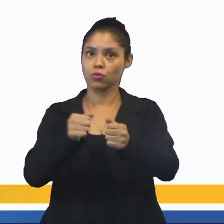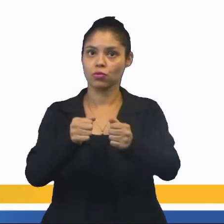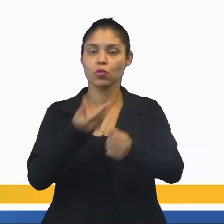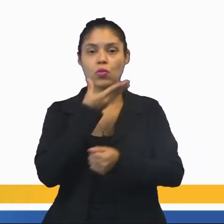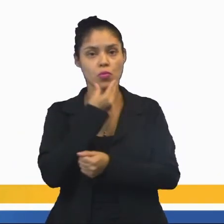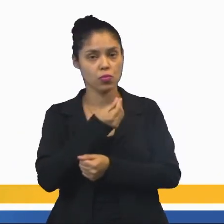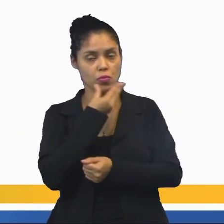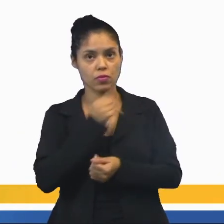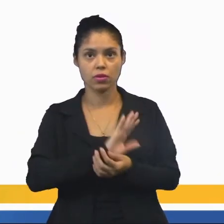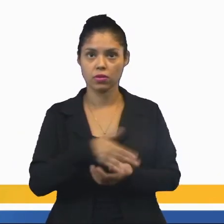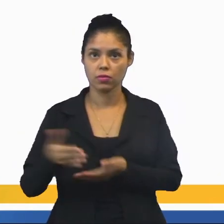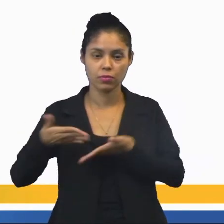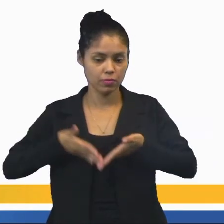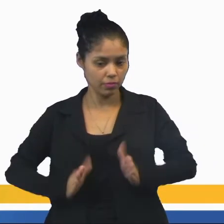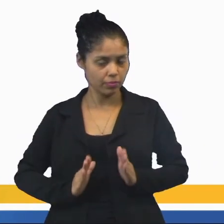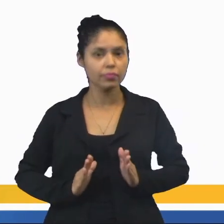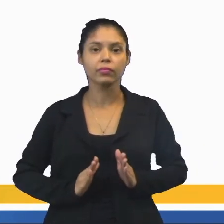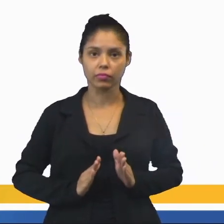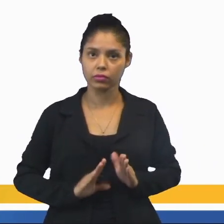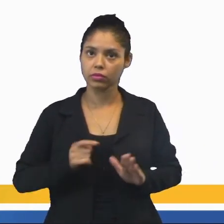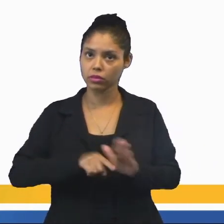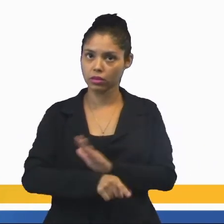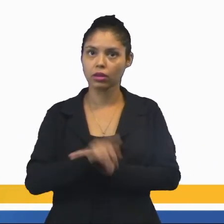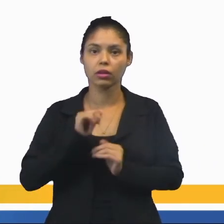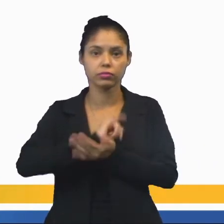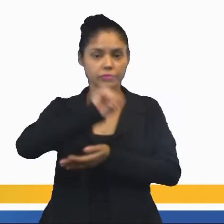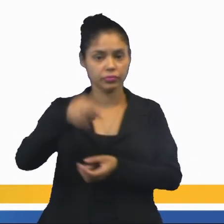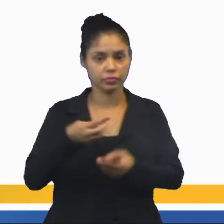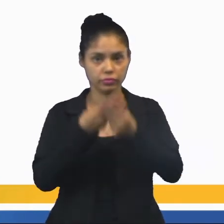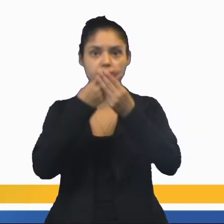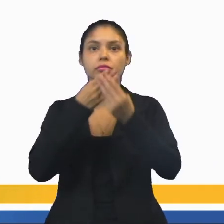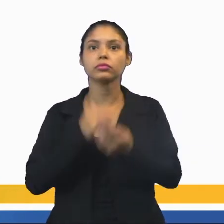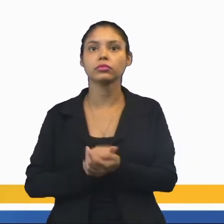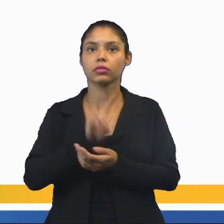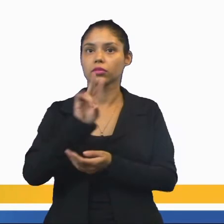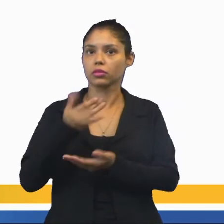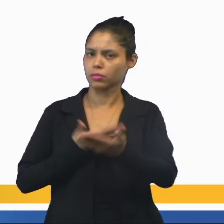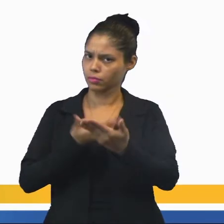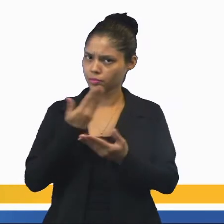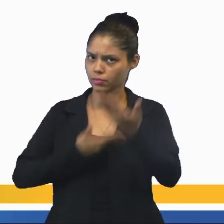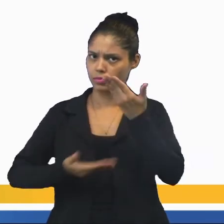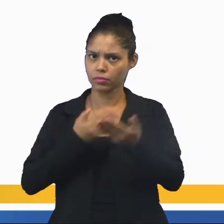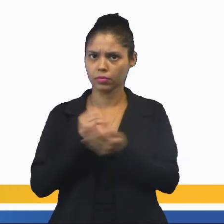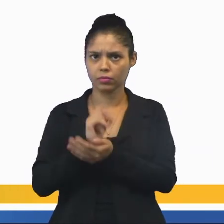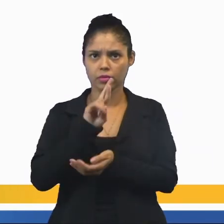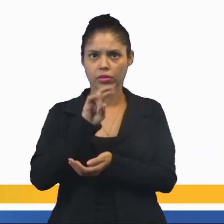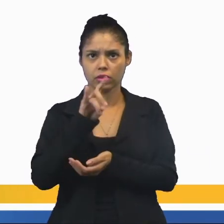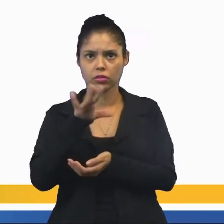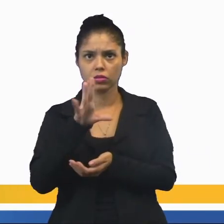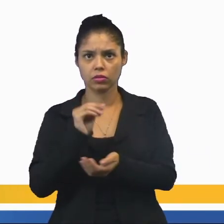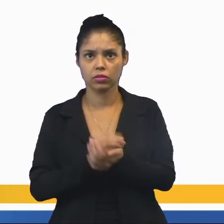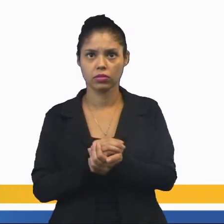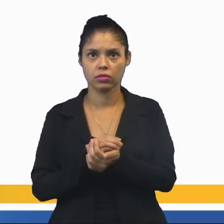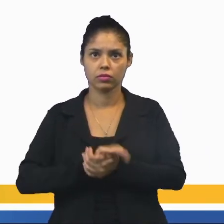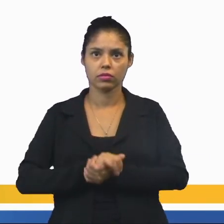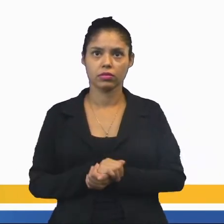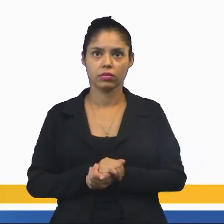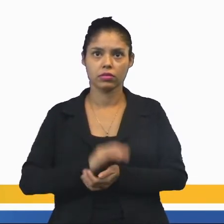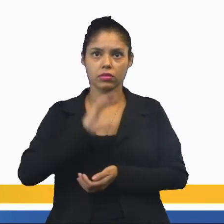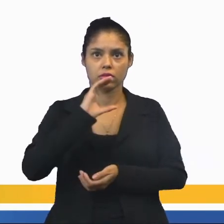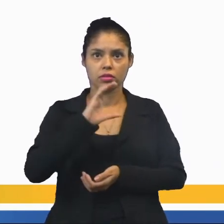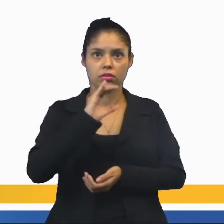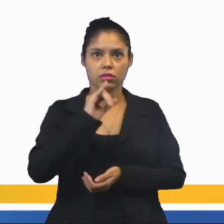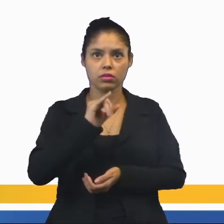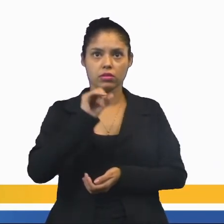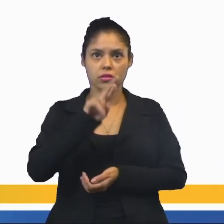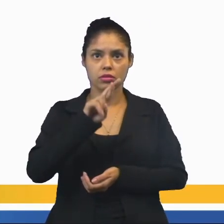masculino, quando nasce dentro do judaísmo, ele participa de um ritual chamado circuncisão.